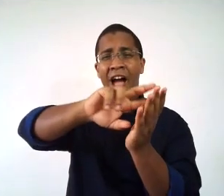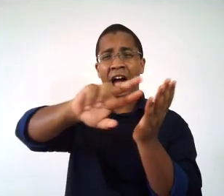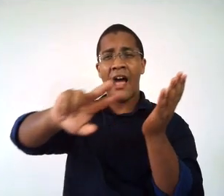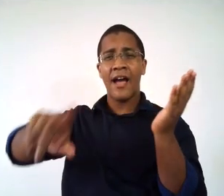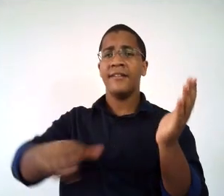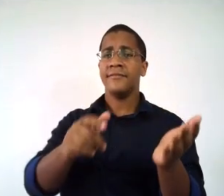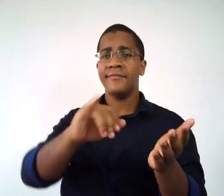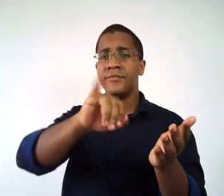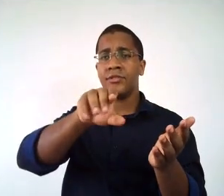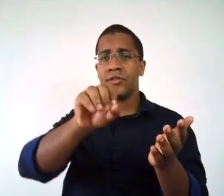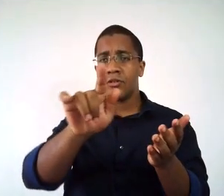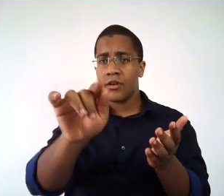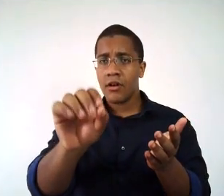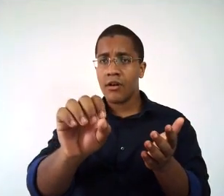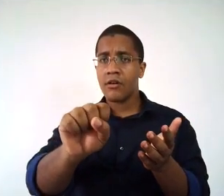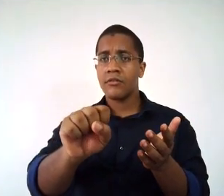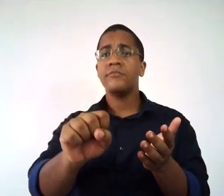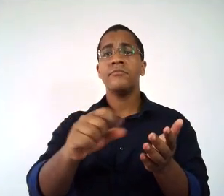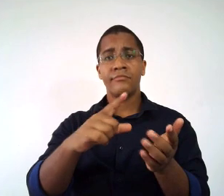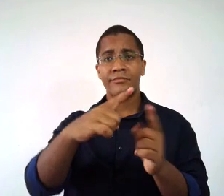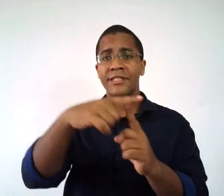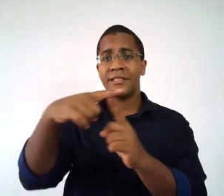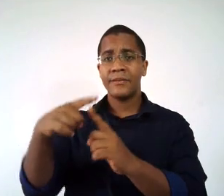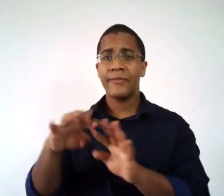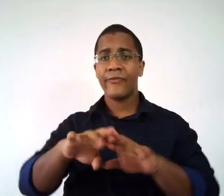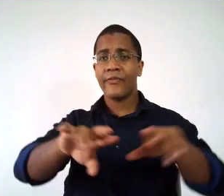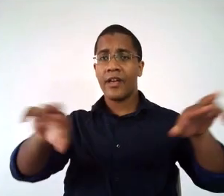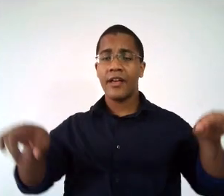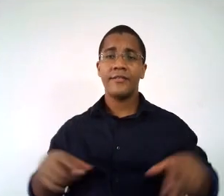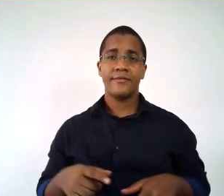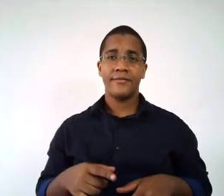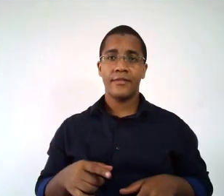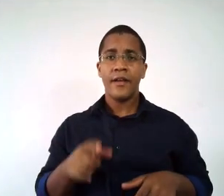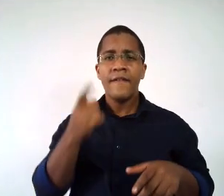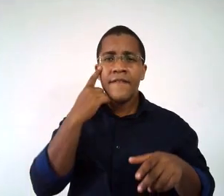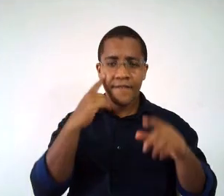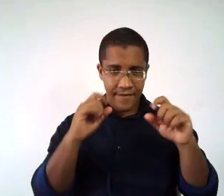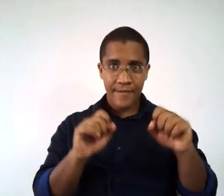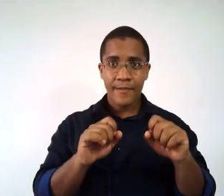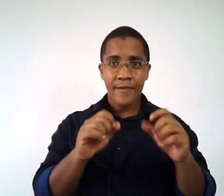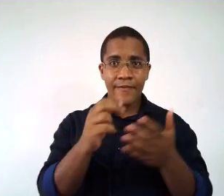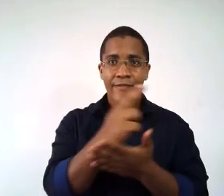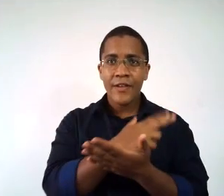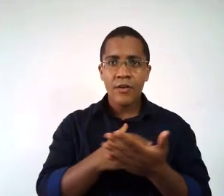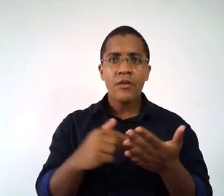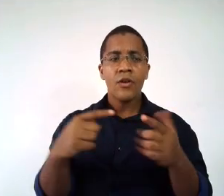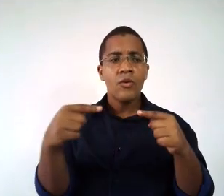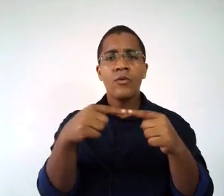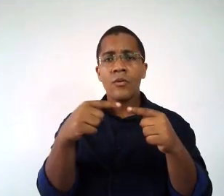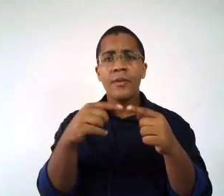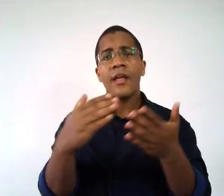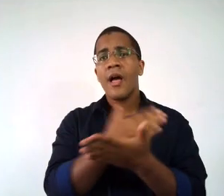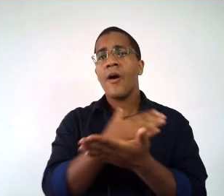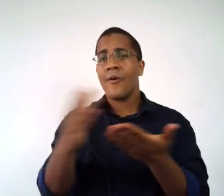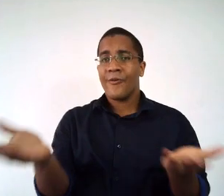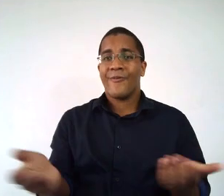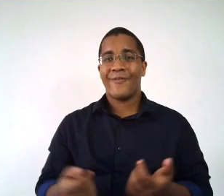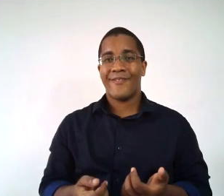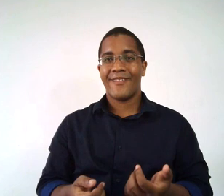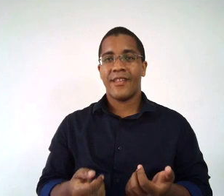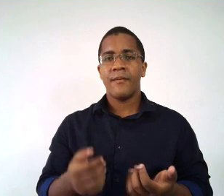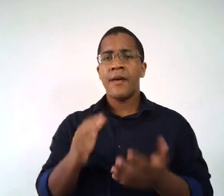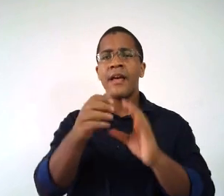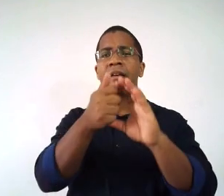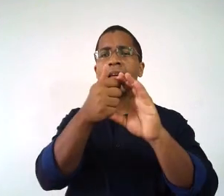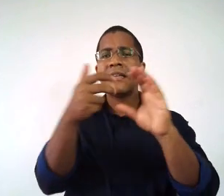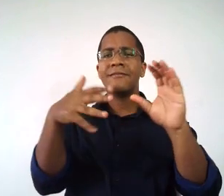observar algumas figuras que representam algum tipo desse jogo, algum tipo de jogo. Características